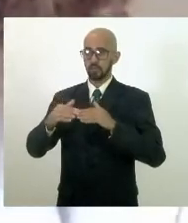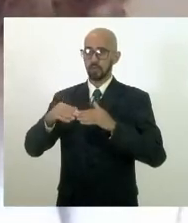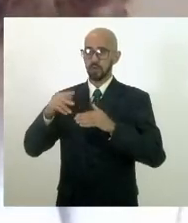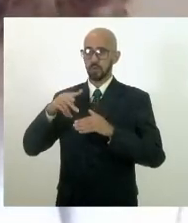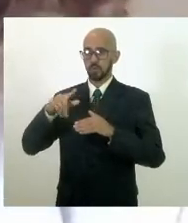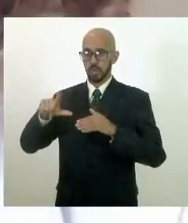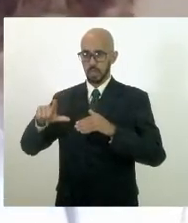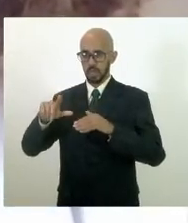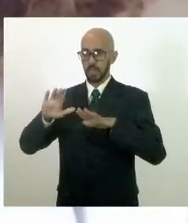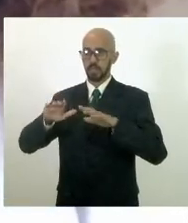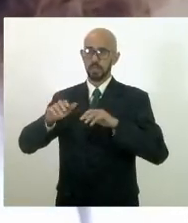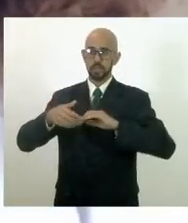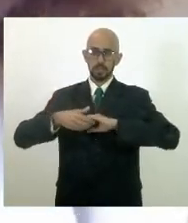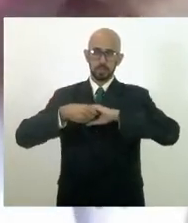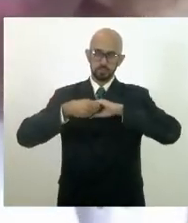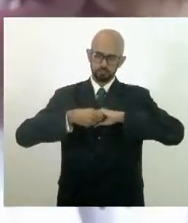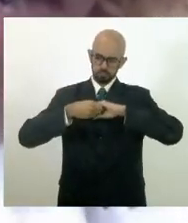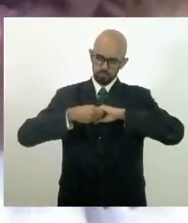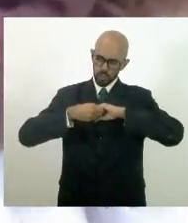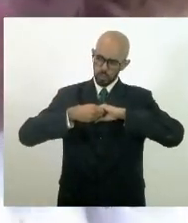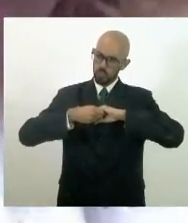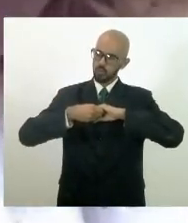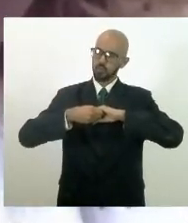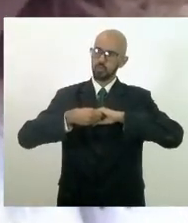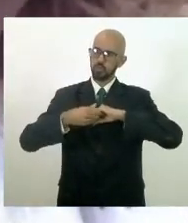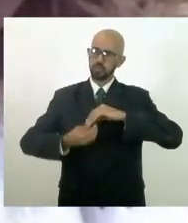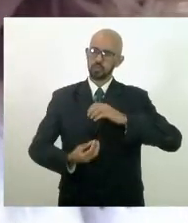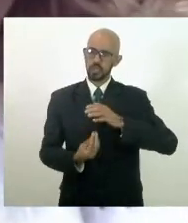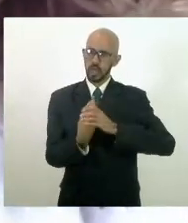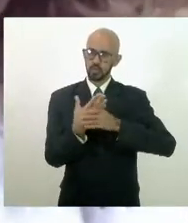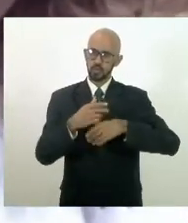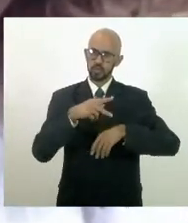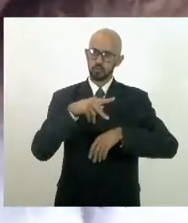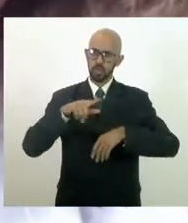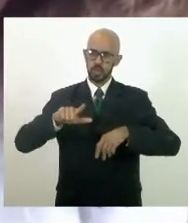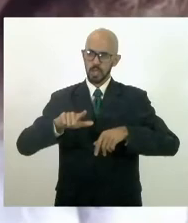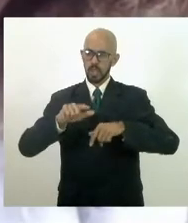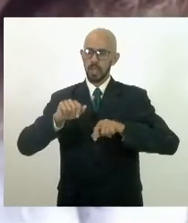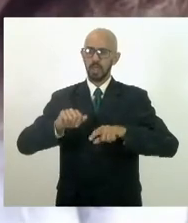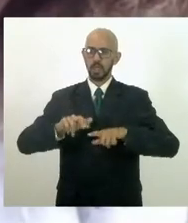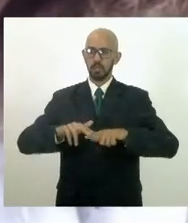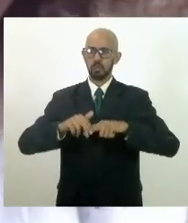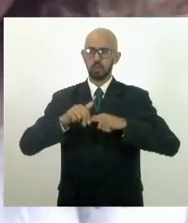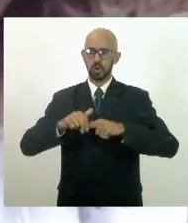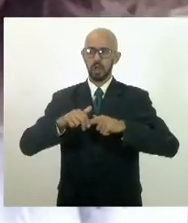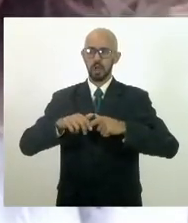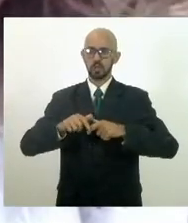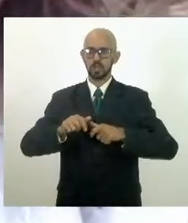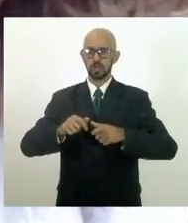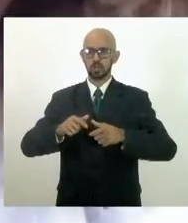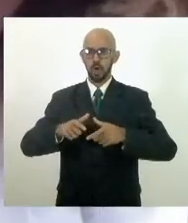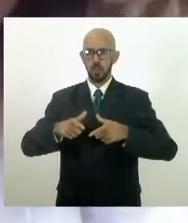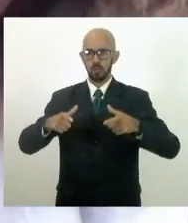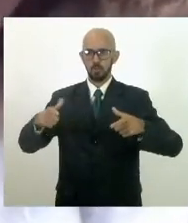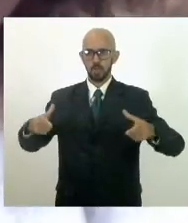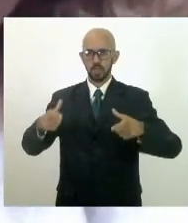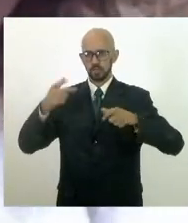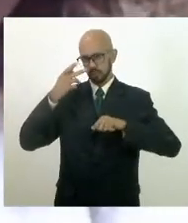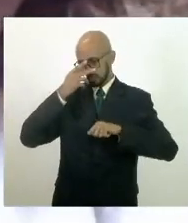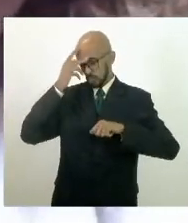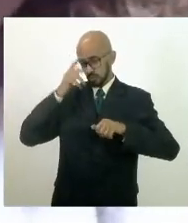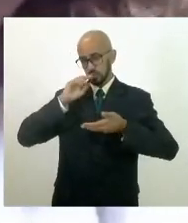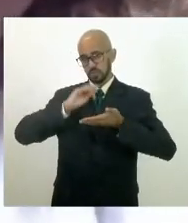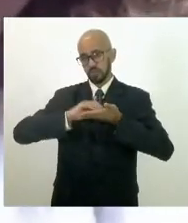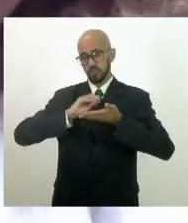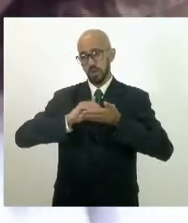e saúde dos autores, tendo em vista o crescente déficit de habitação no nosso estado. É preciso condensar